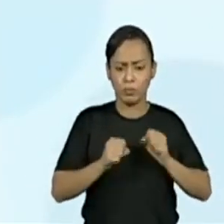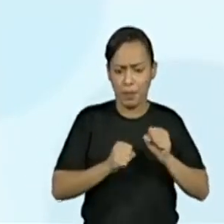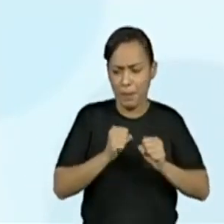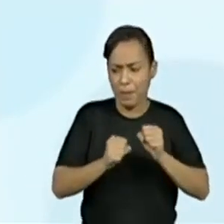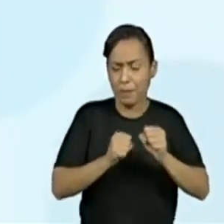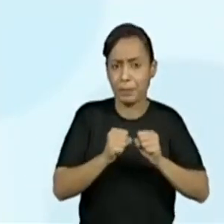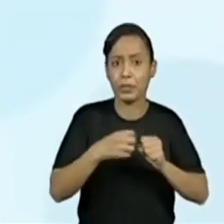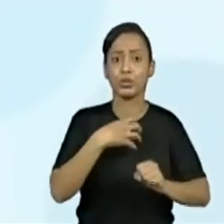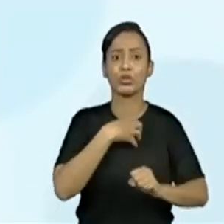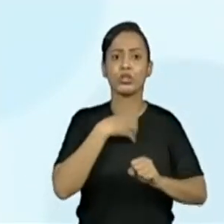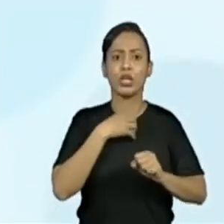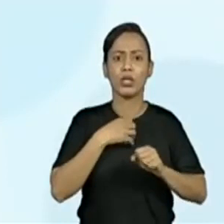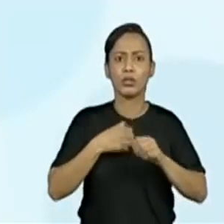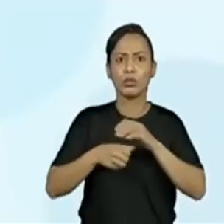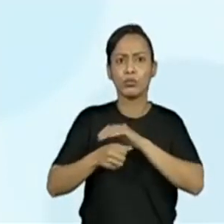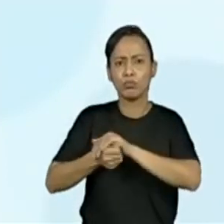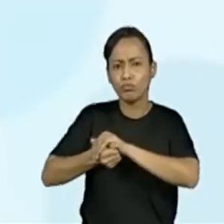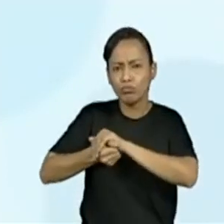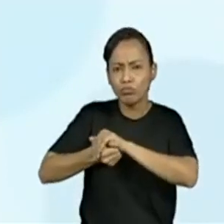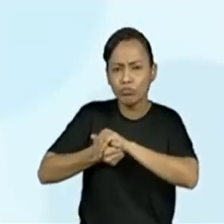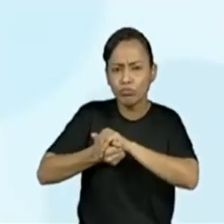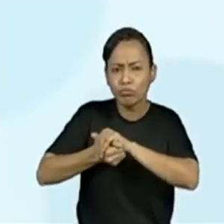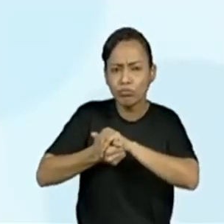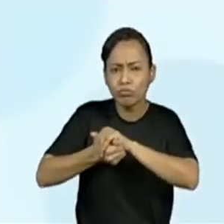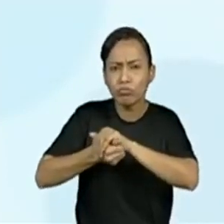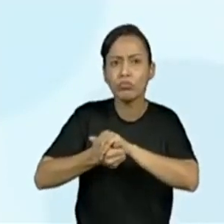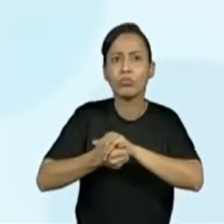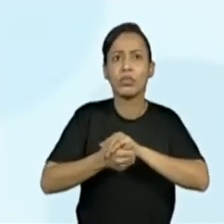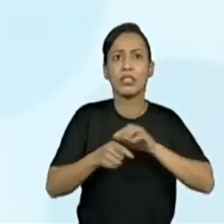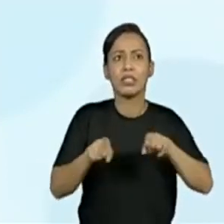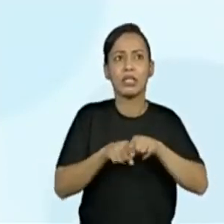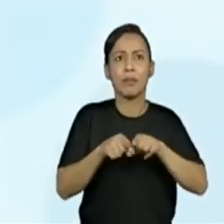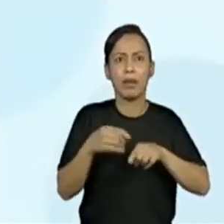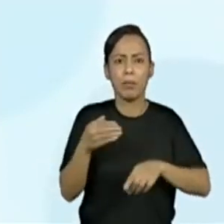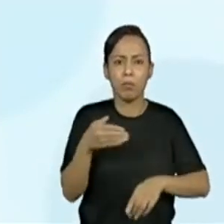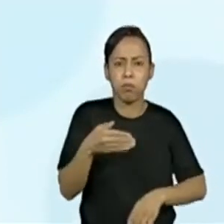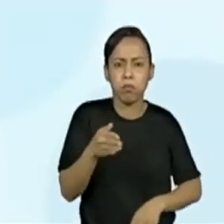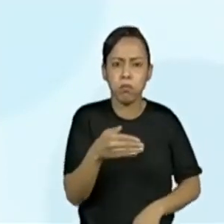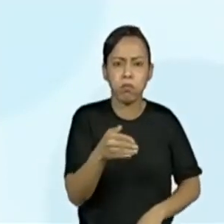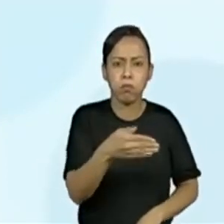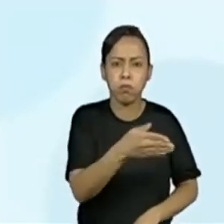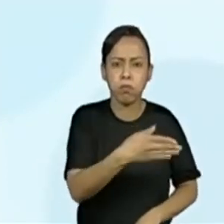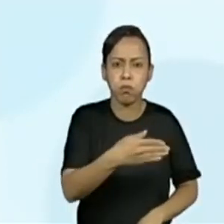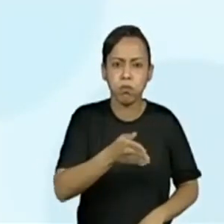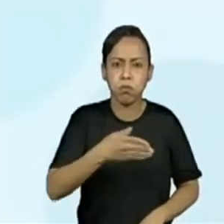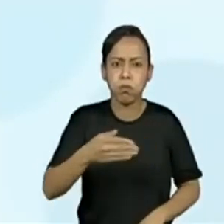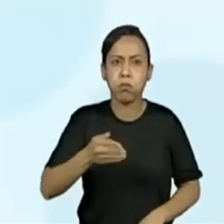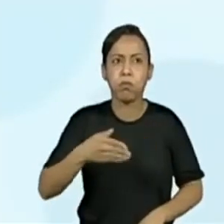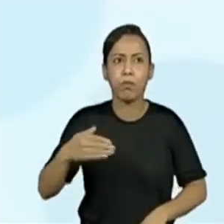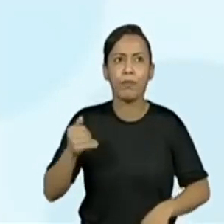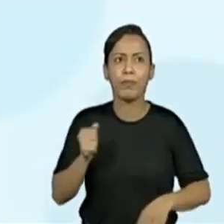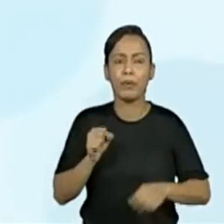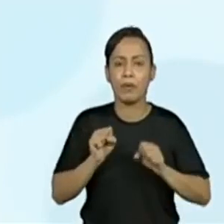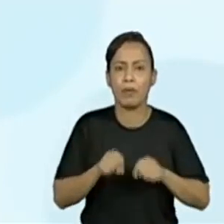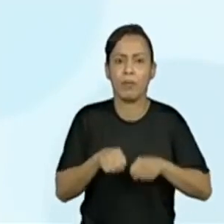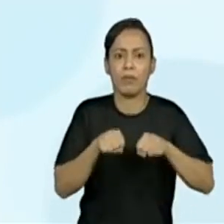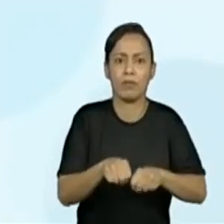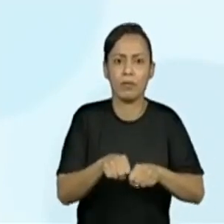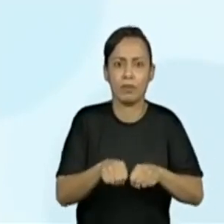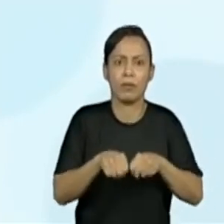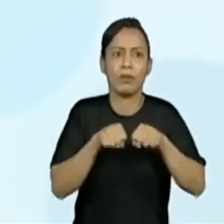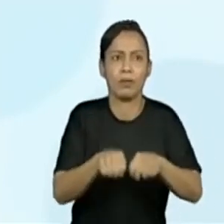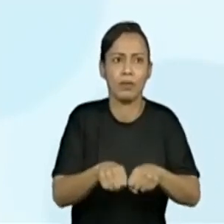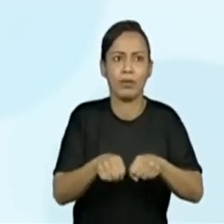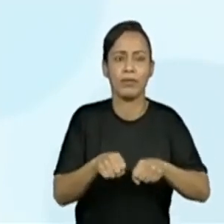predadores. Isso, até mesmo para se esconder ali, não é? Em determinados momentos. Os animais se locomovem. Se